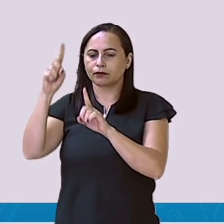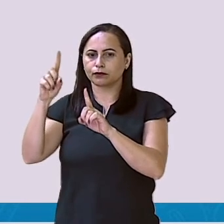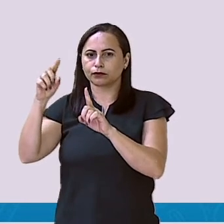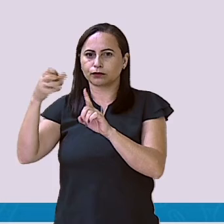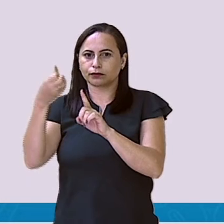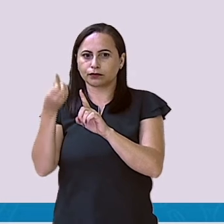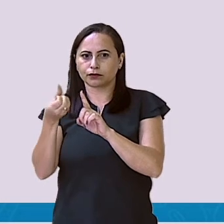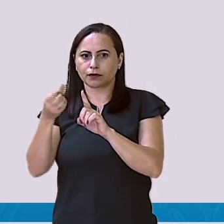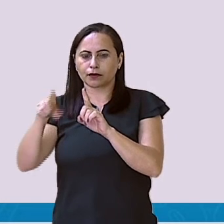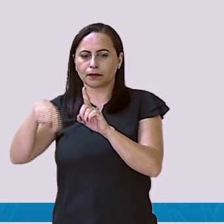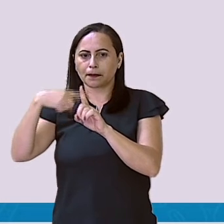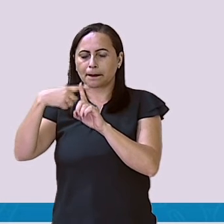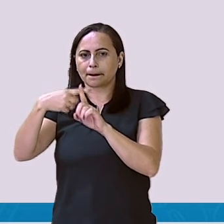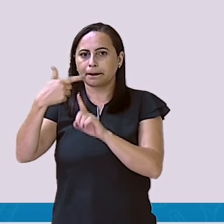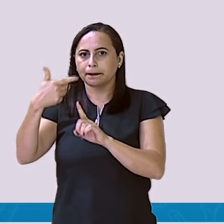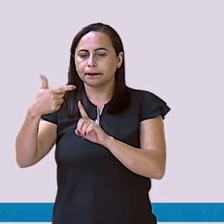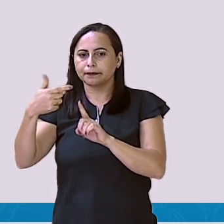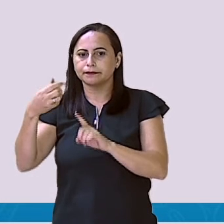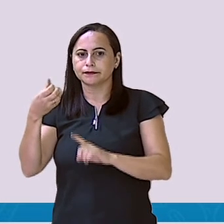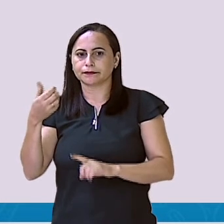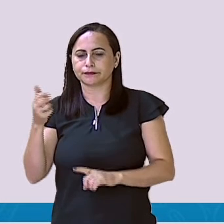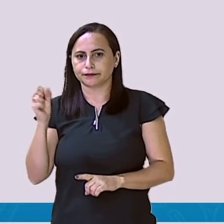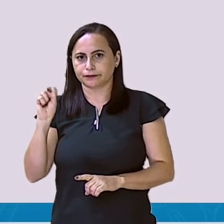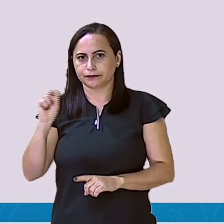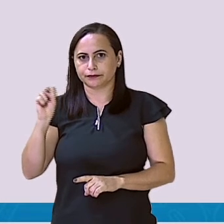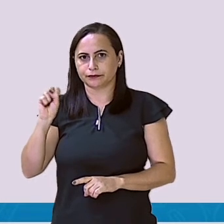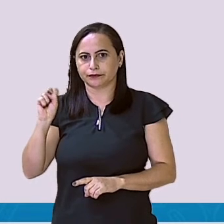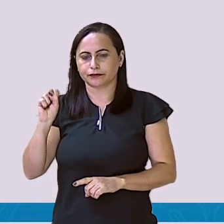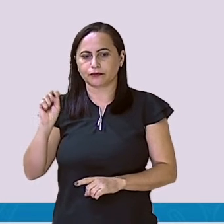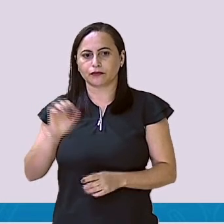6. E 6 mais 2, 8.